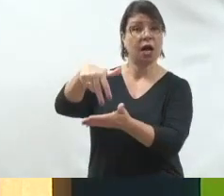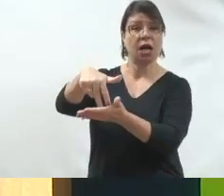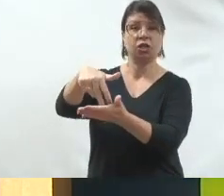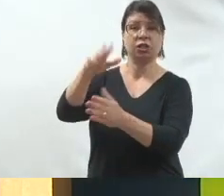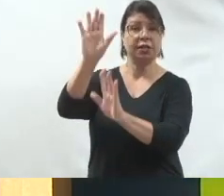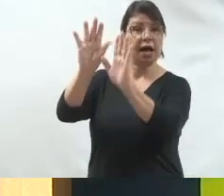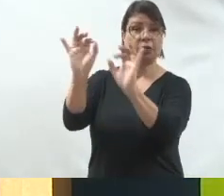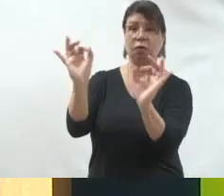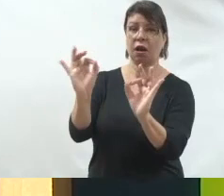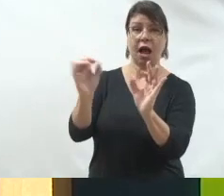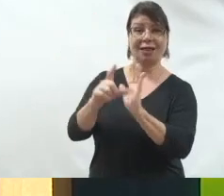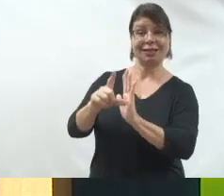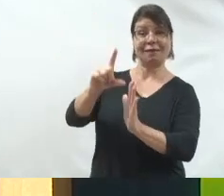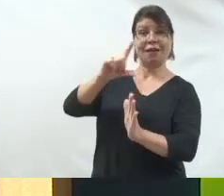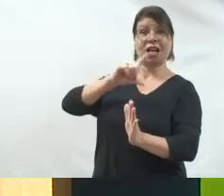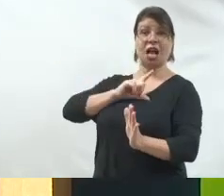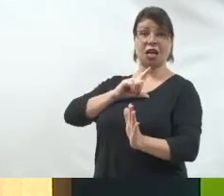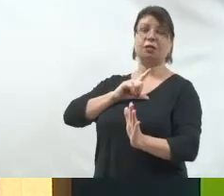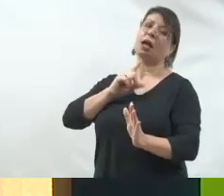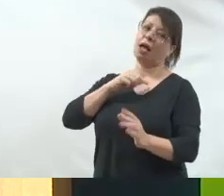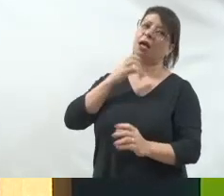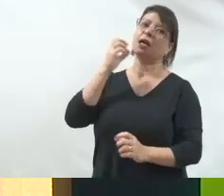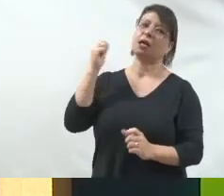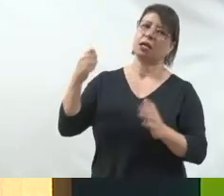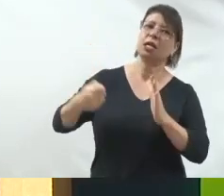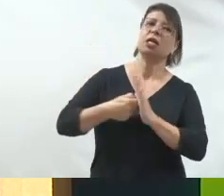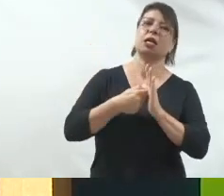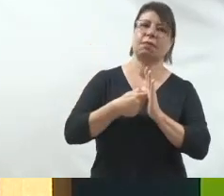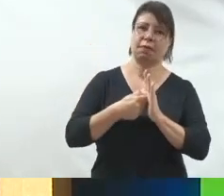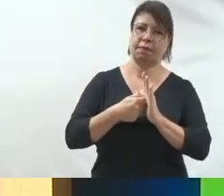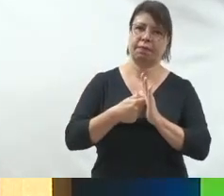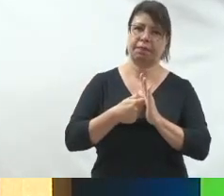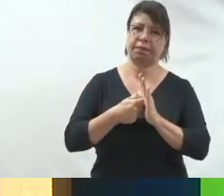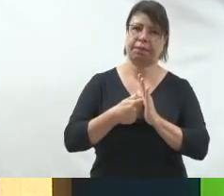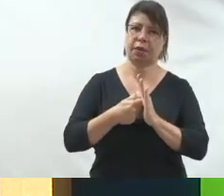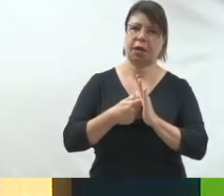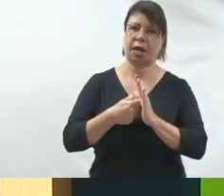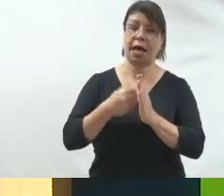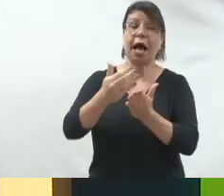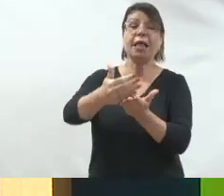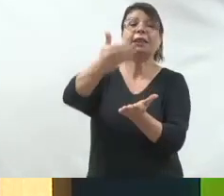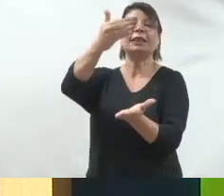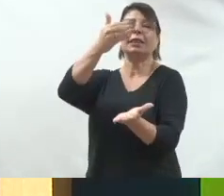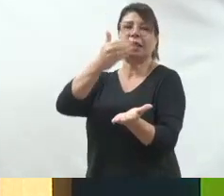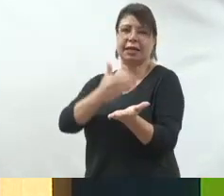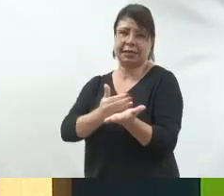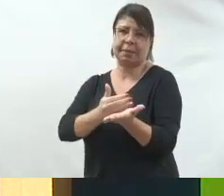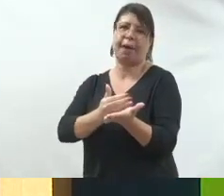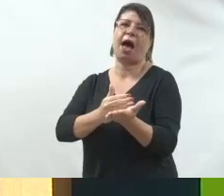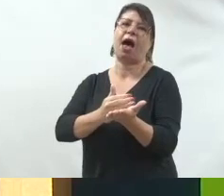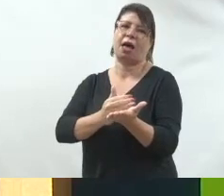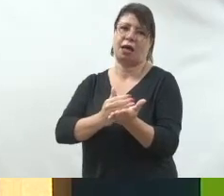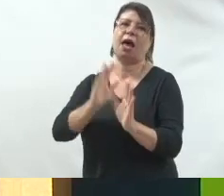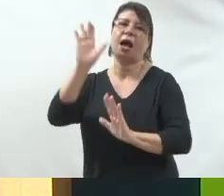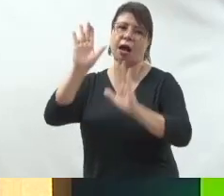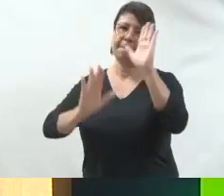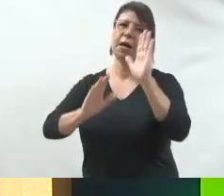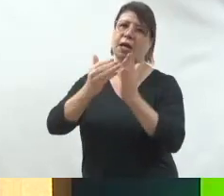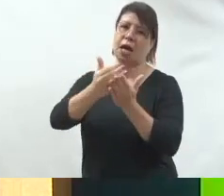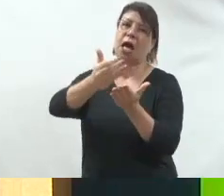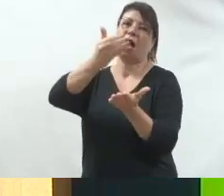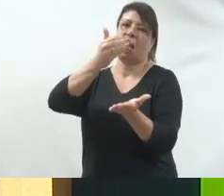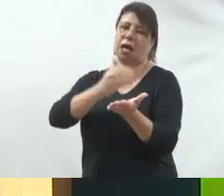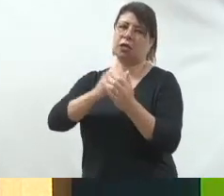que é chamado antecipação de campanha eleitoral o crime é esse a pedido de voto não é antecipação de campanha eleitoral e é por isso que você pode ser condenado por conta disso então